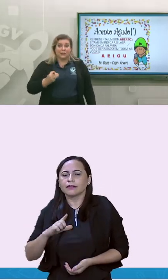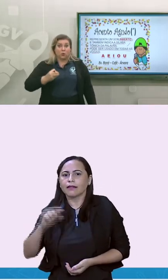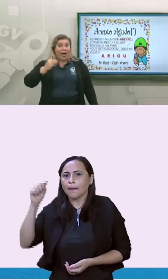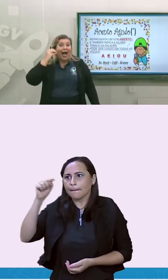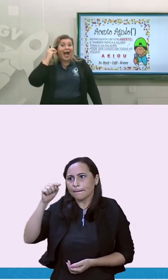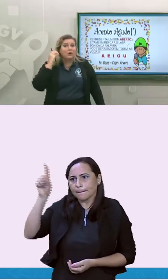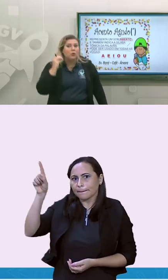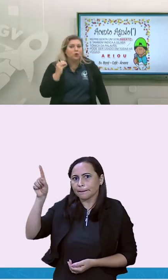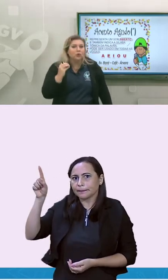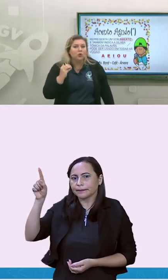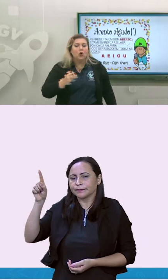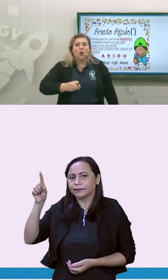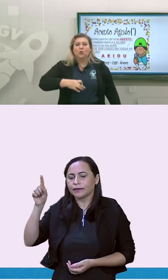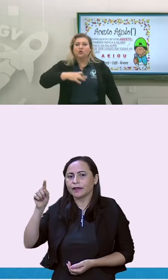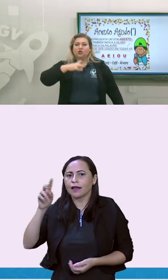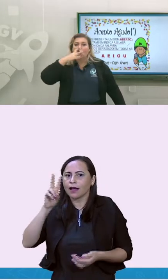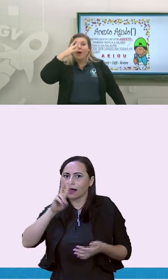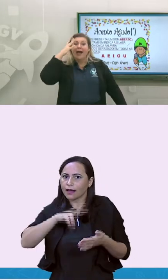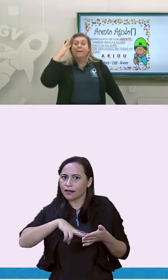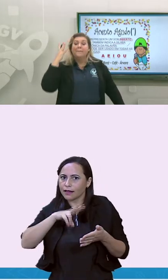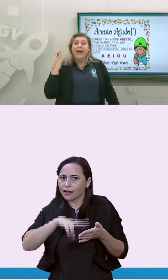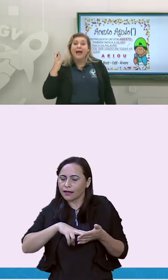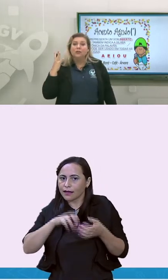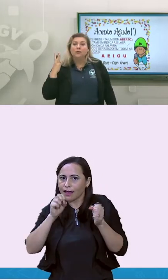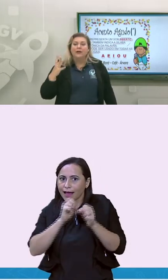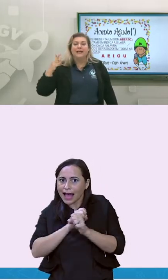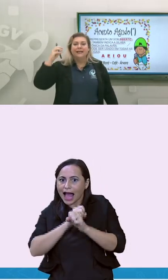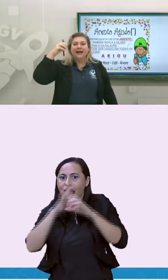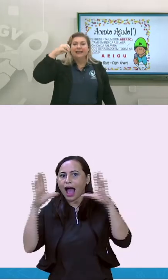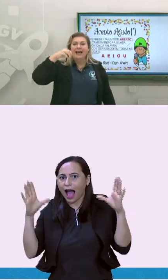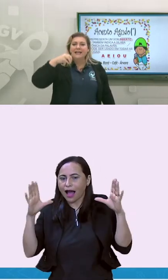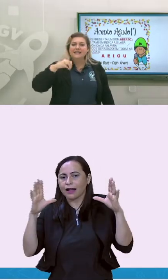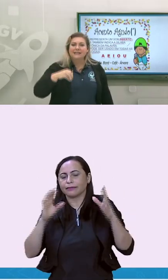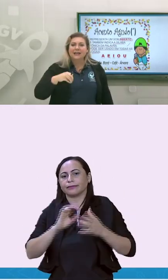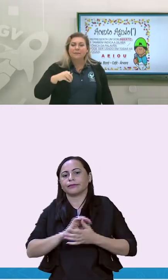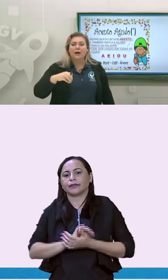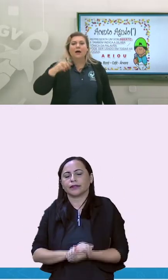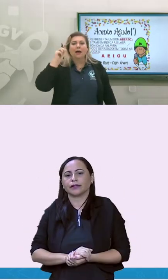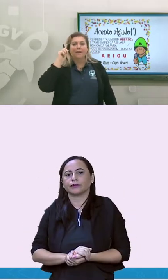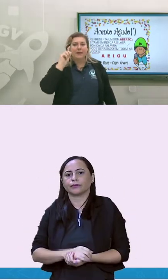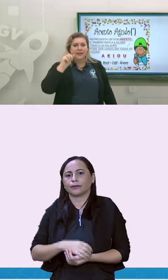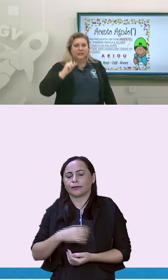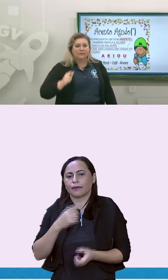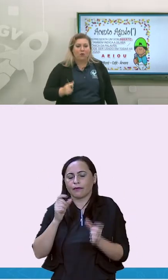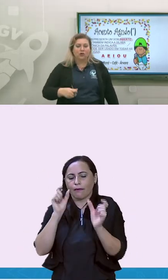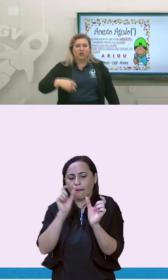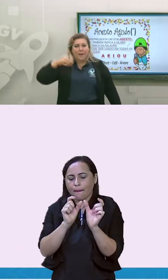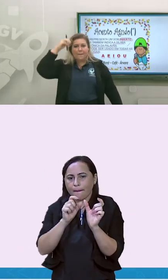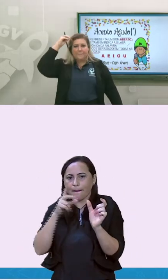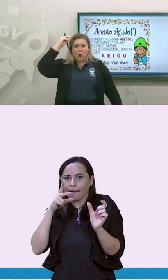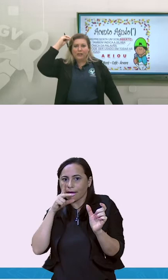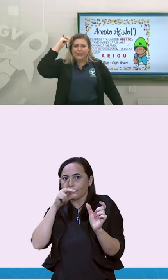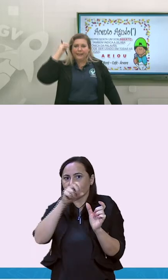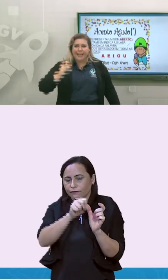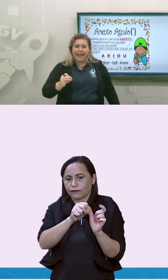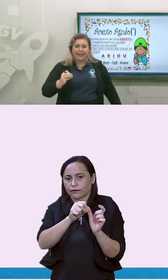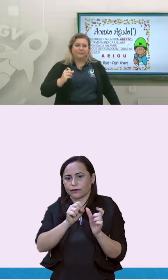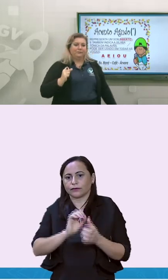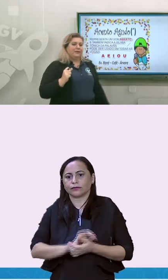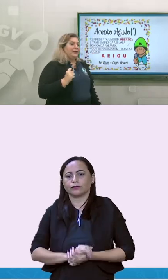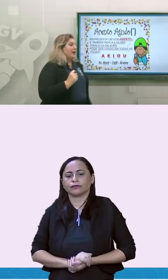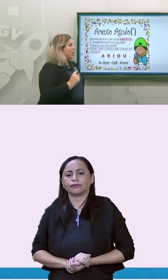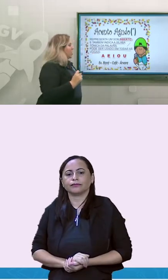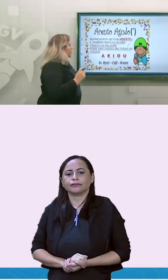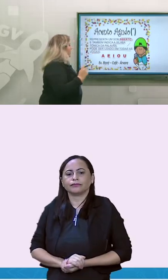o acento agudo, o som é aberto e aquela sílaba é mais forte. Bo, né.